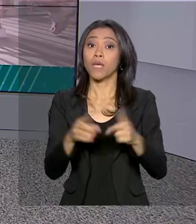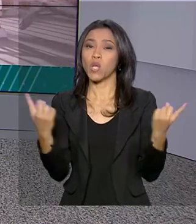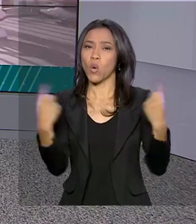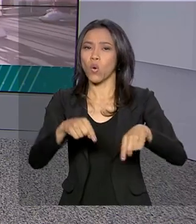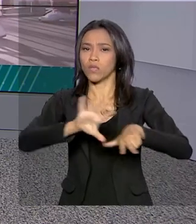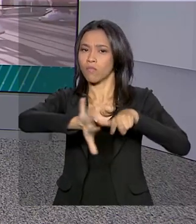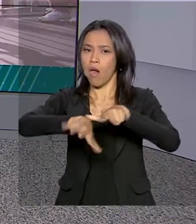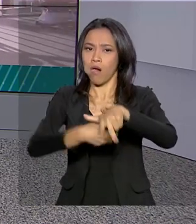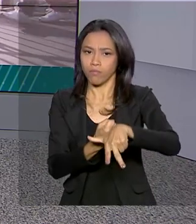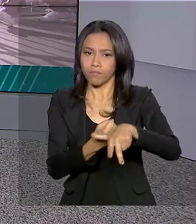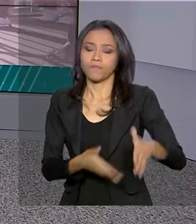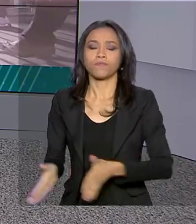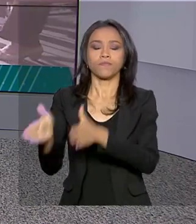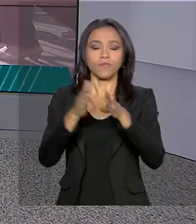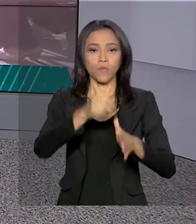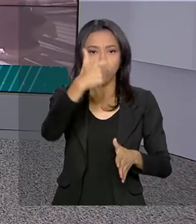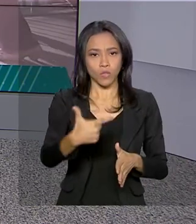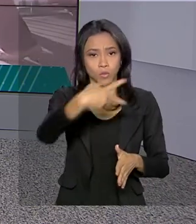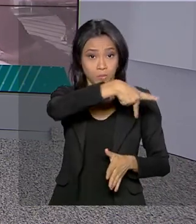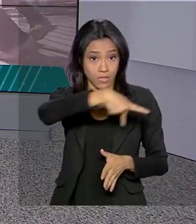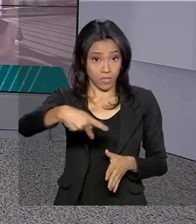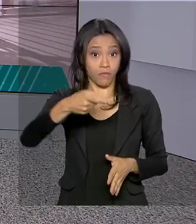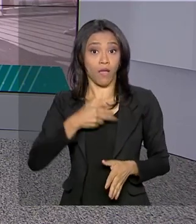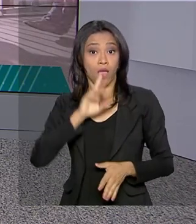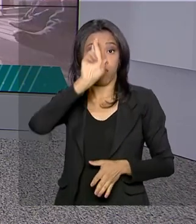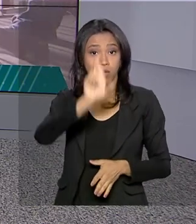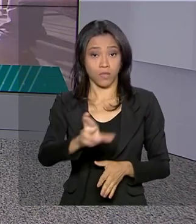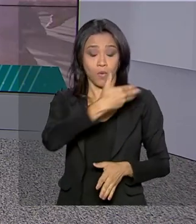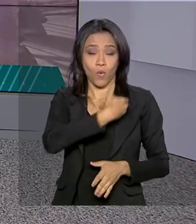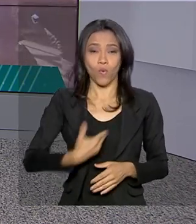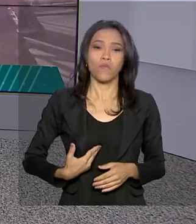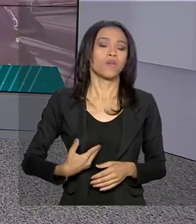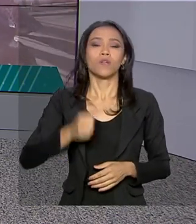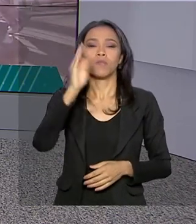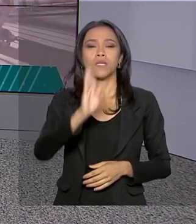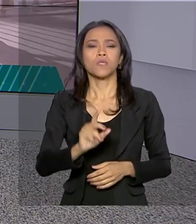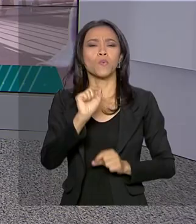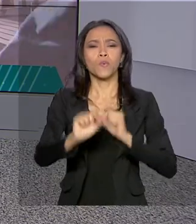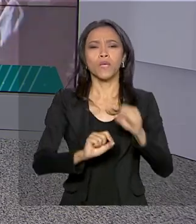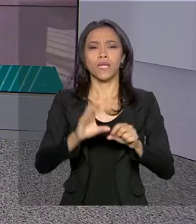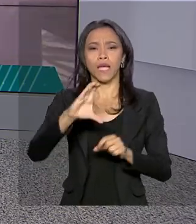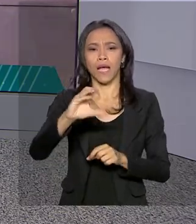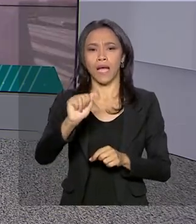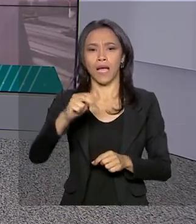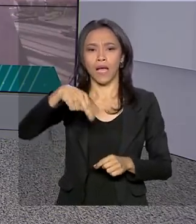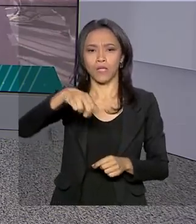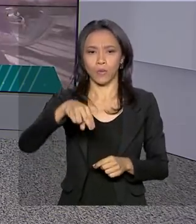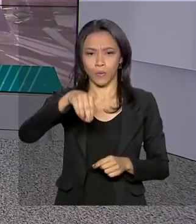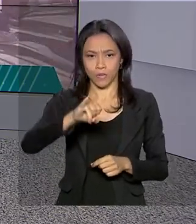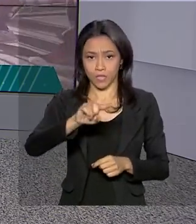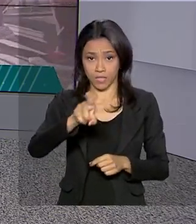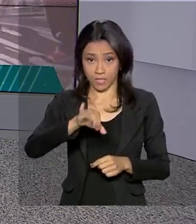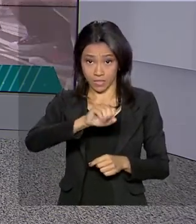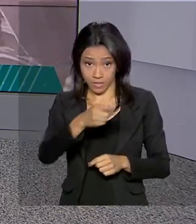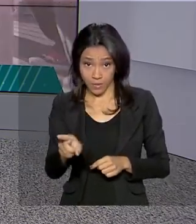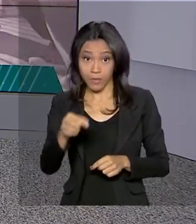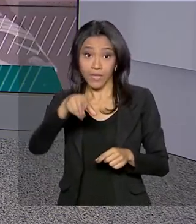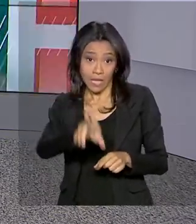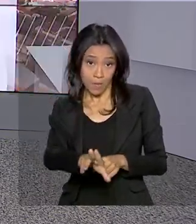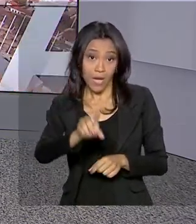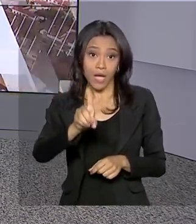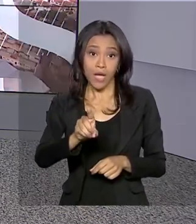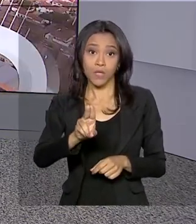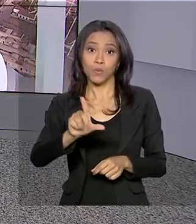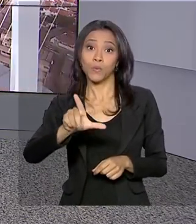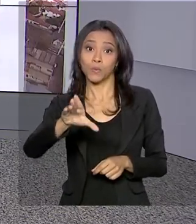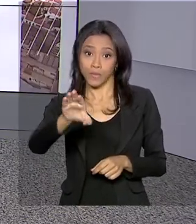O vice-presidente Hamilton Mourão vai representar o governo brasileiro na cerimônia de canonização de Irmã Dulce, como a primeira santa brasileira que